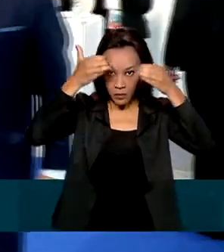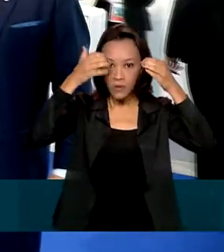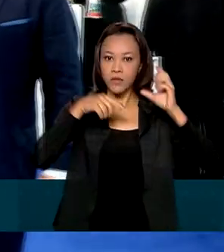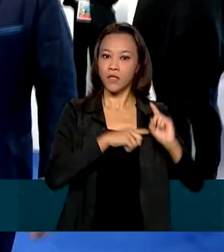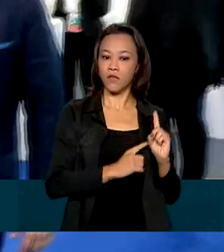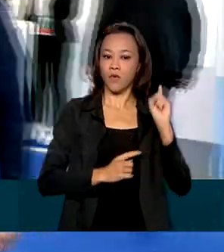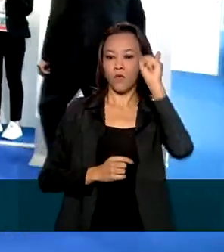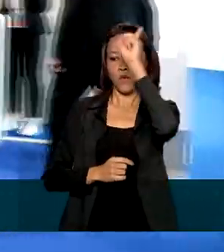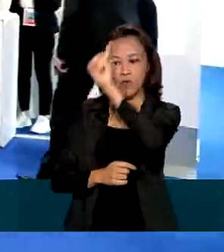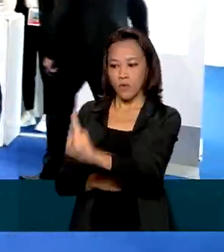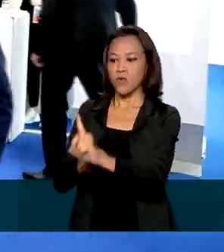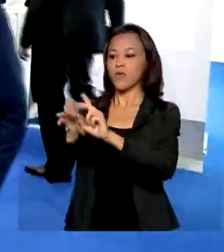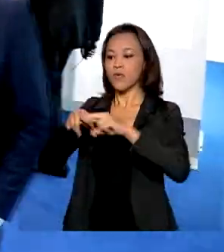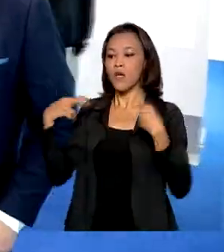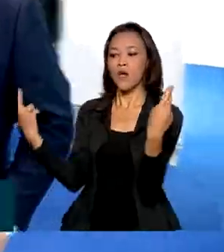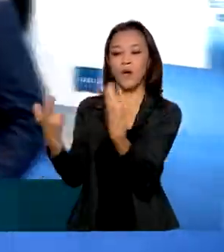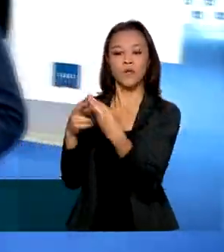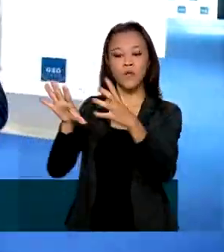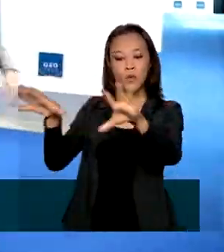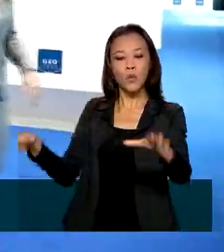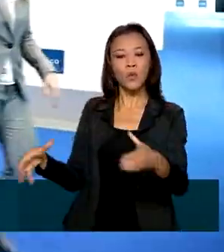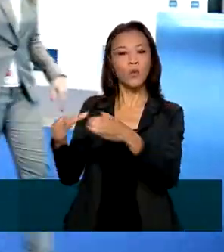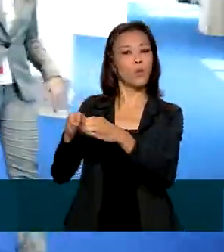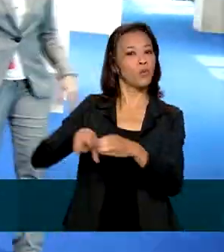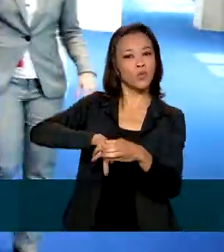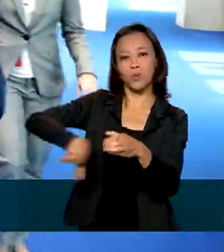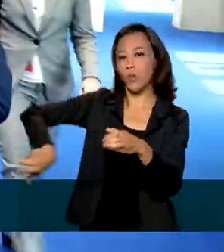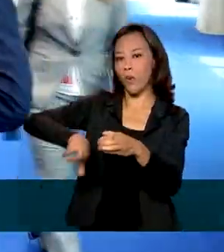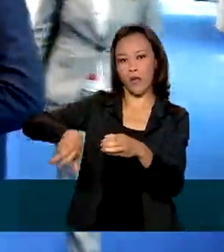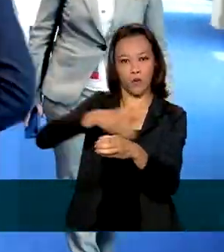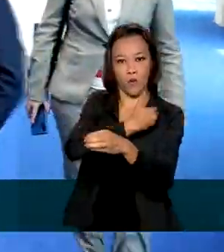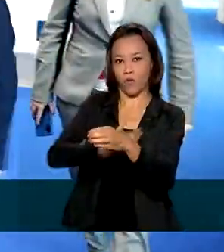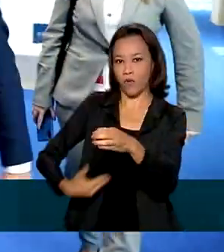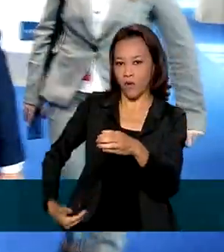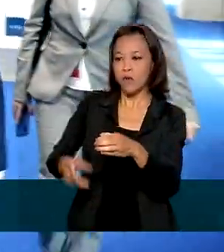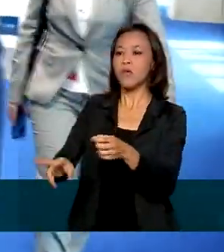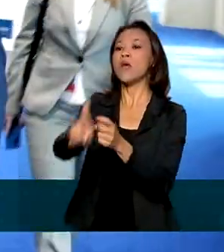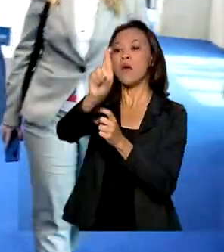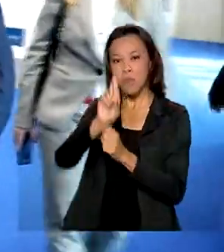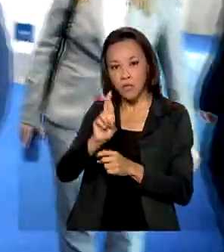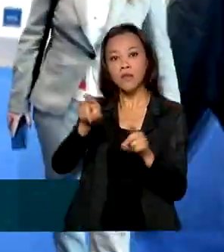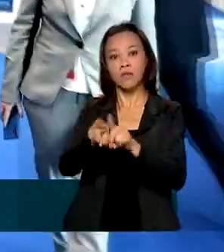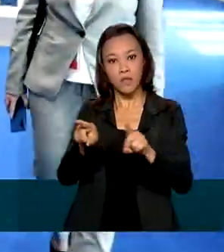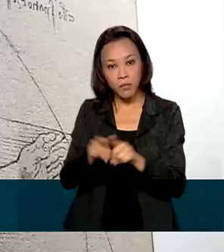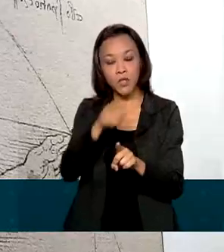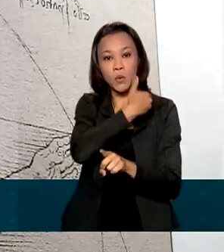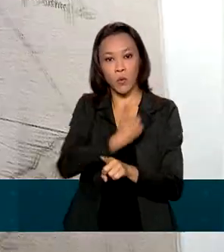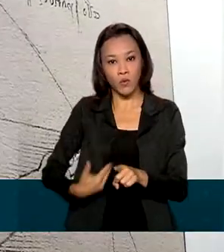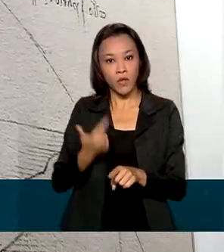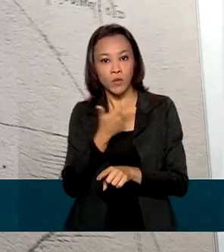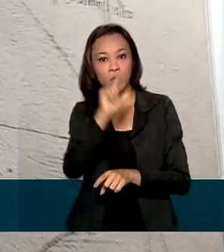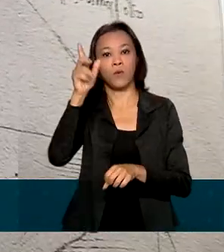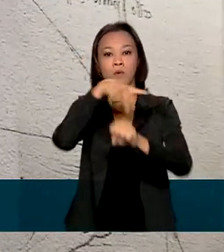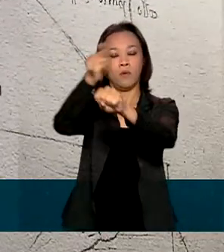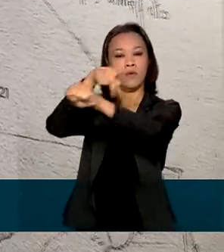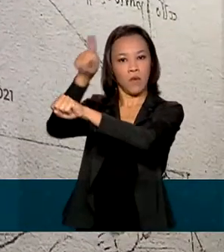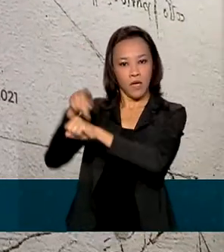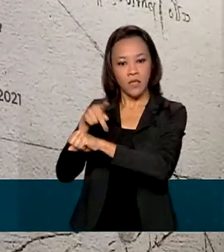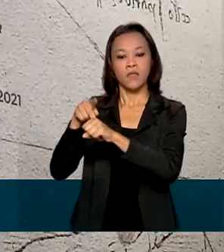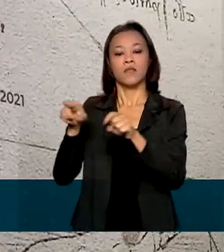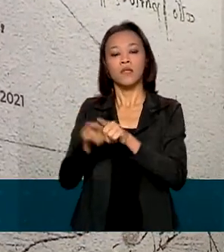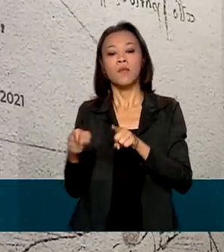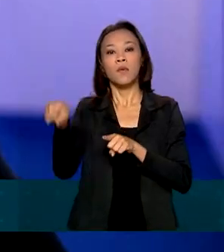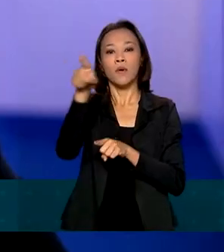missão brasileira se reuniu com instituições não governamentais e representantes de governos estrangeiros, além de realizar